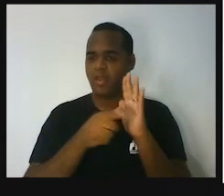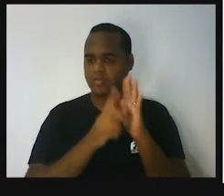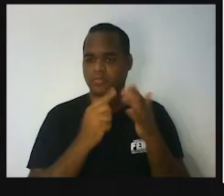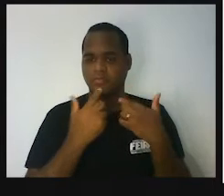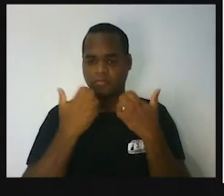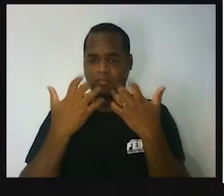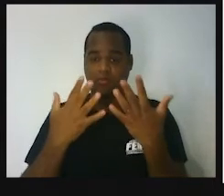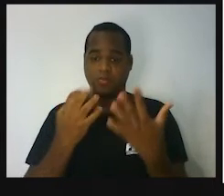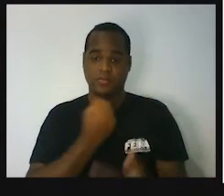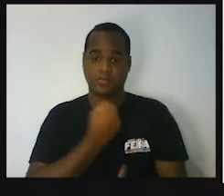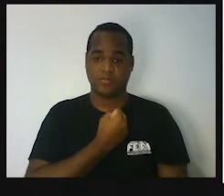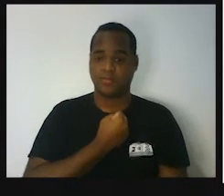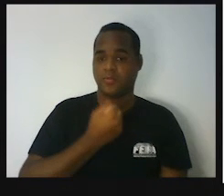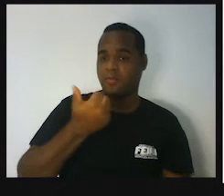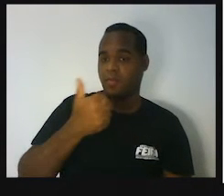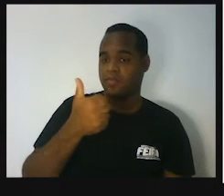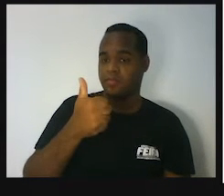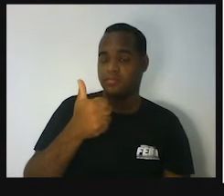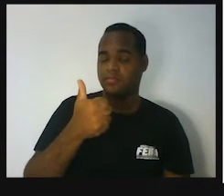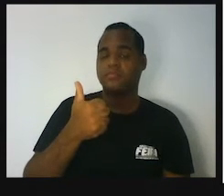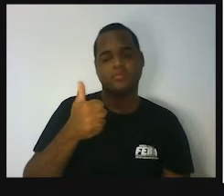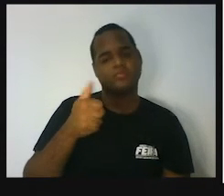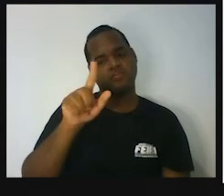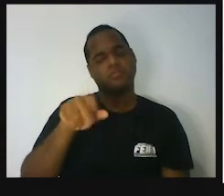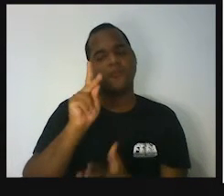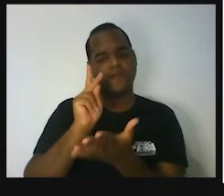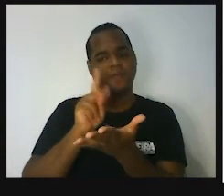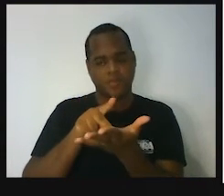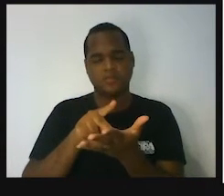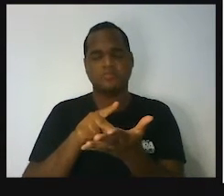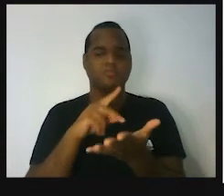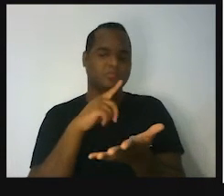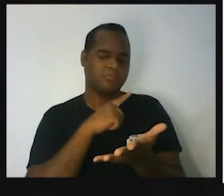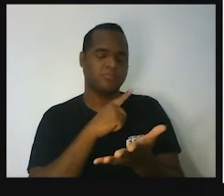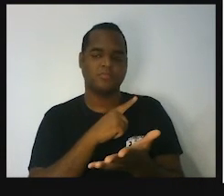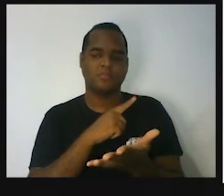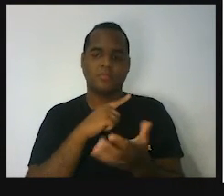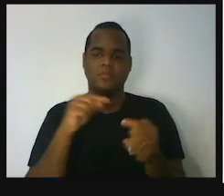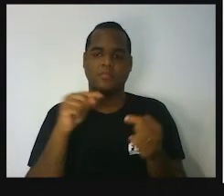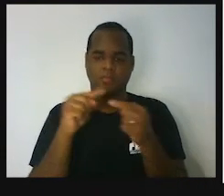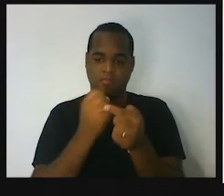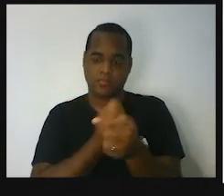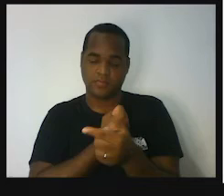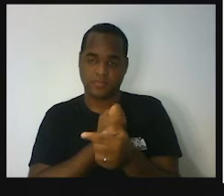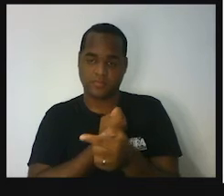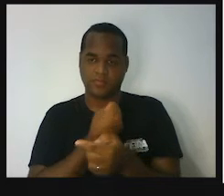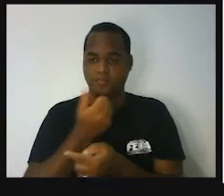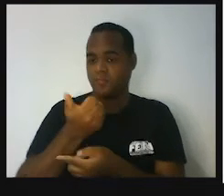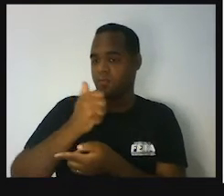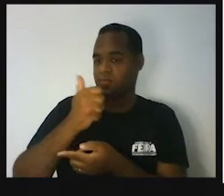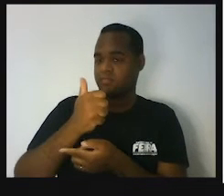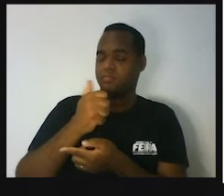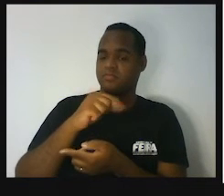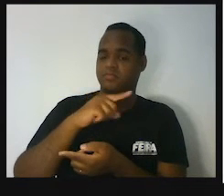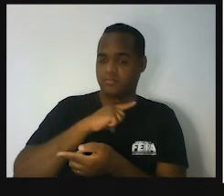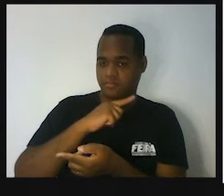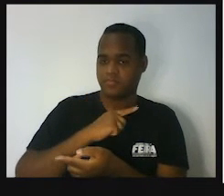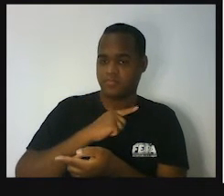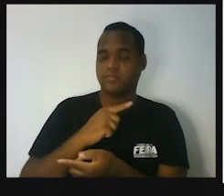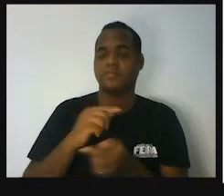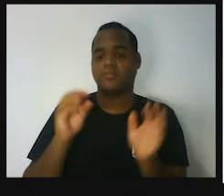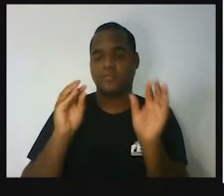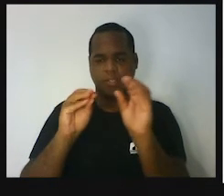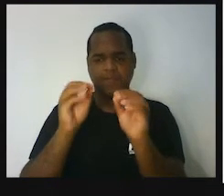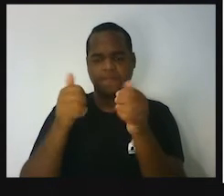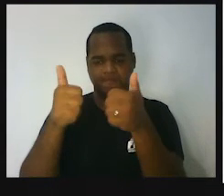a essa, na aula de número 11. Verdade, né? Estava lá, isso também na aula de número 11,